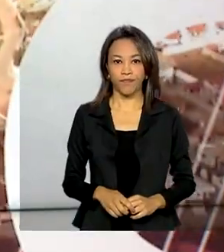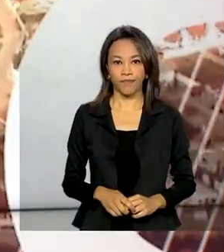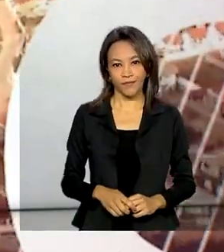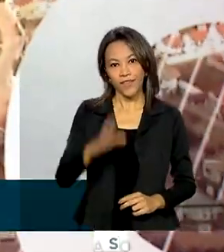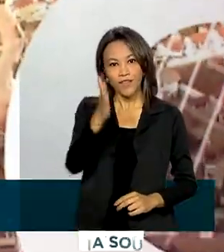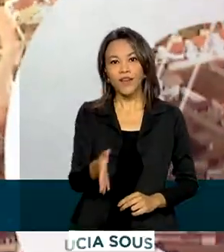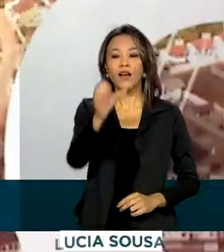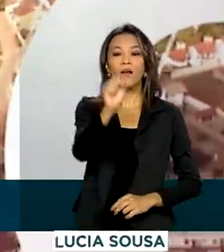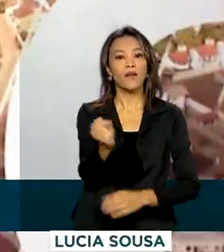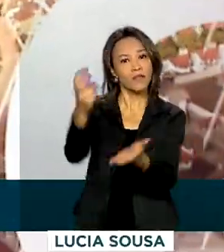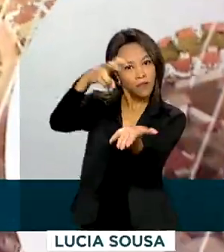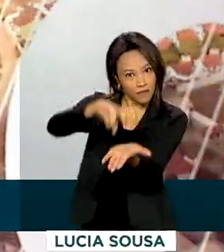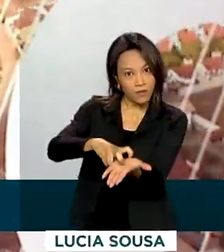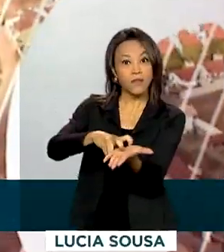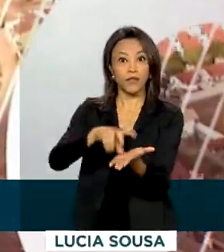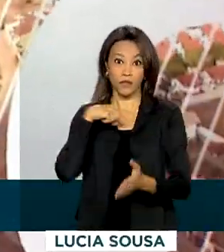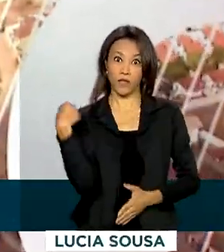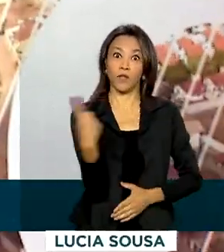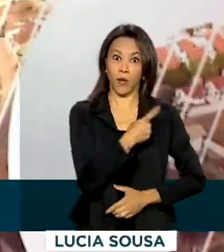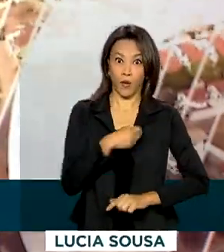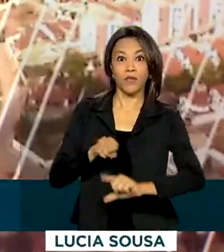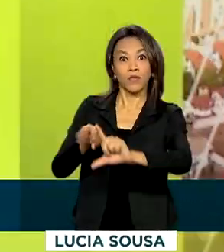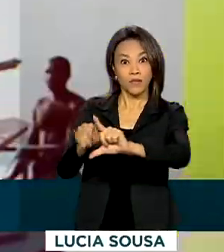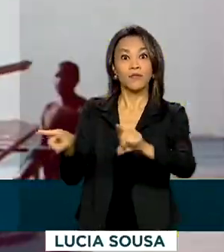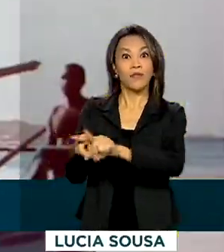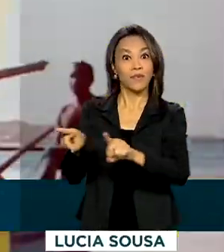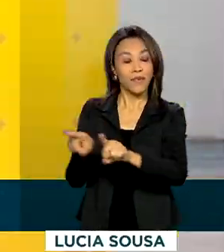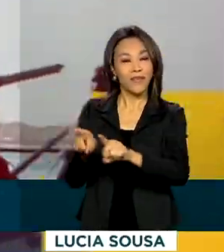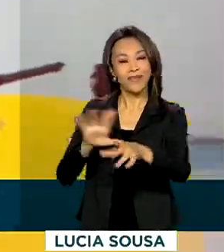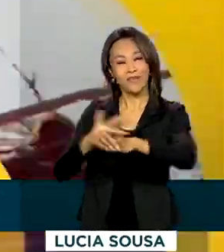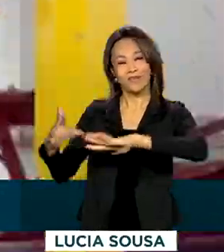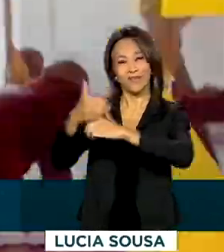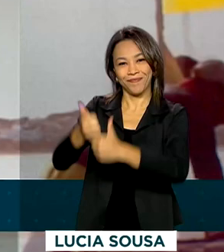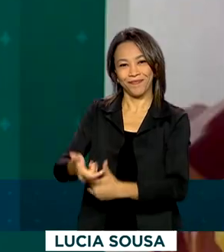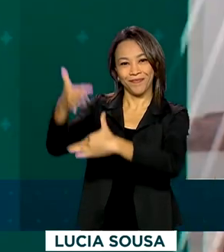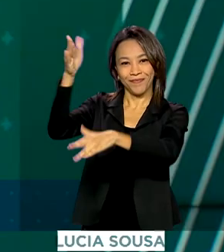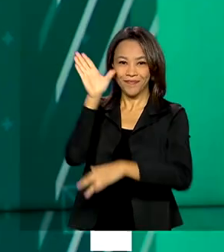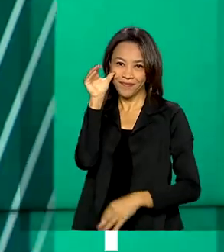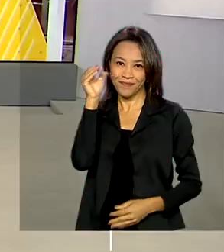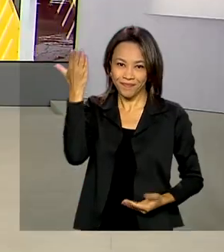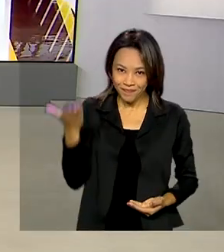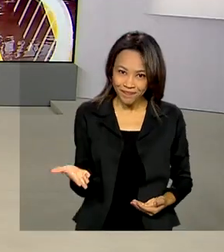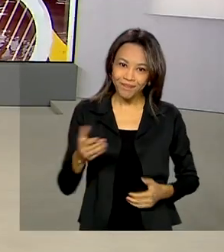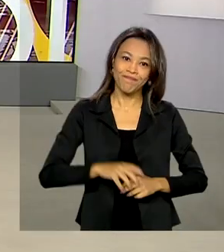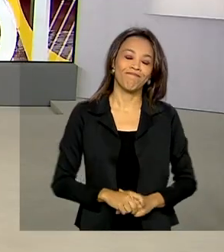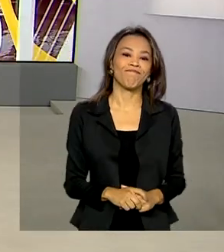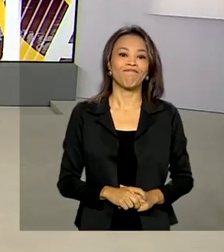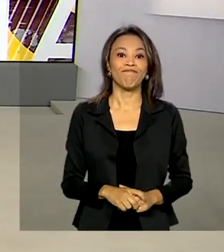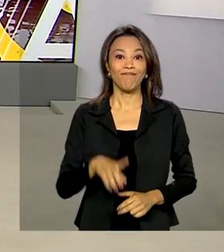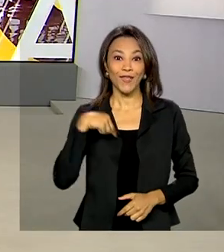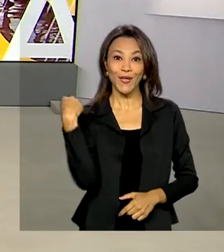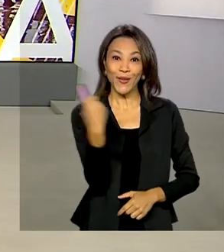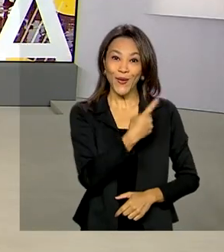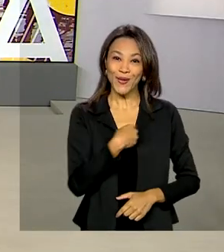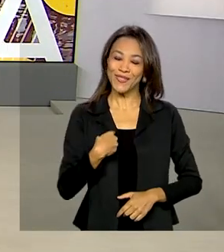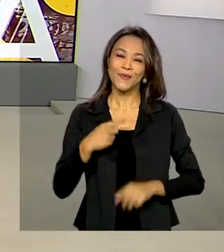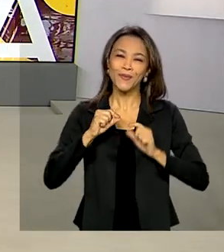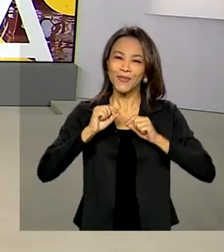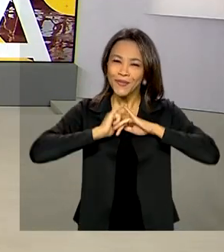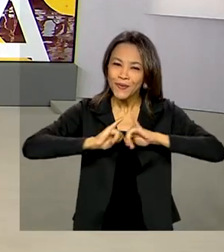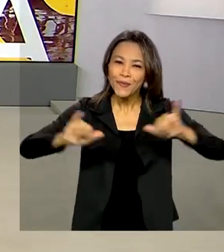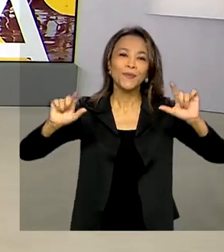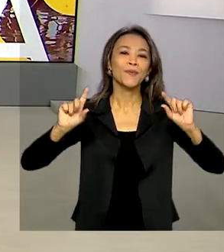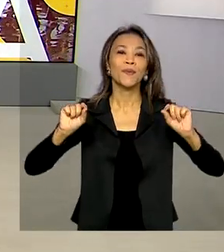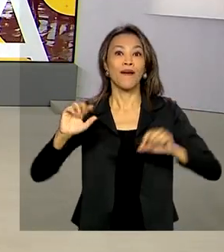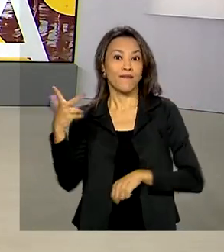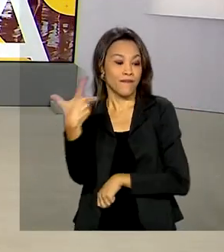São 8 horas da manhã e nós estamos ao vivo também pelas redes sociais. E a gente abre essa edição falando